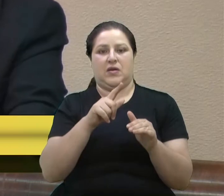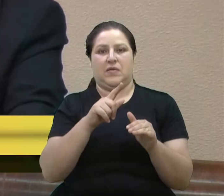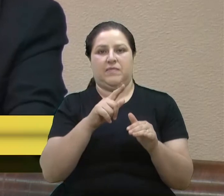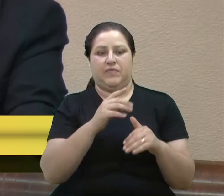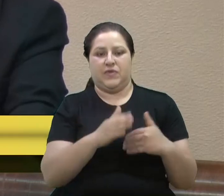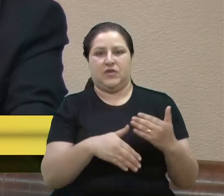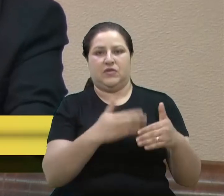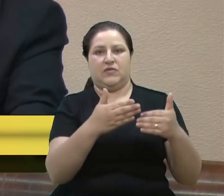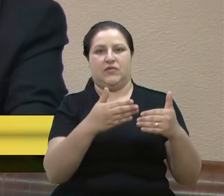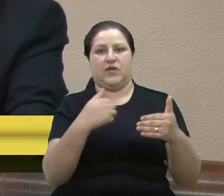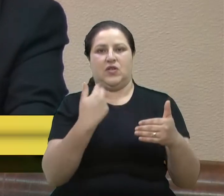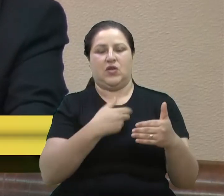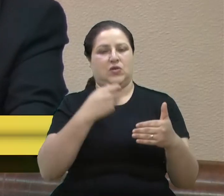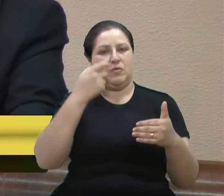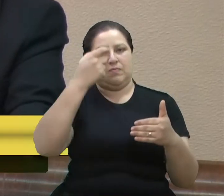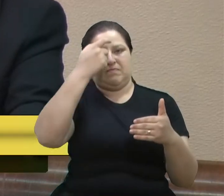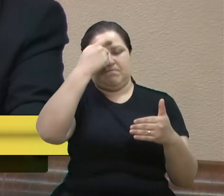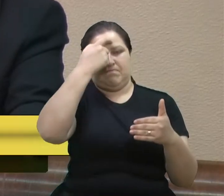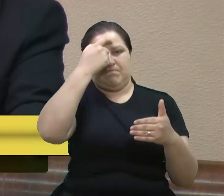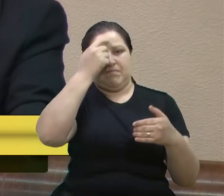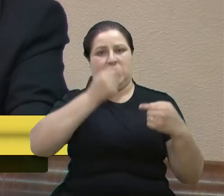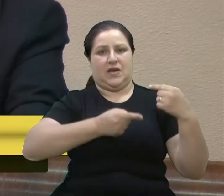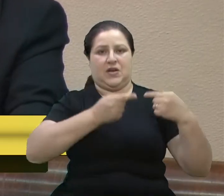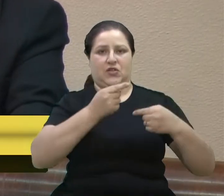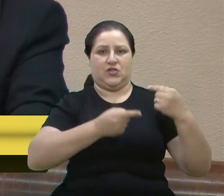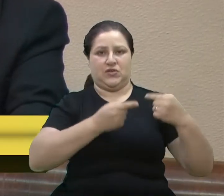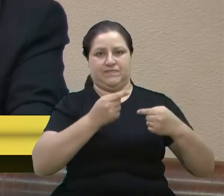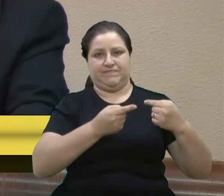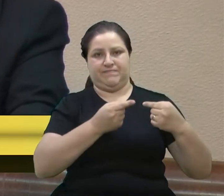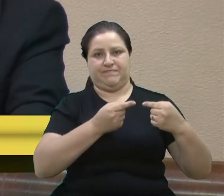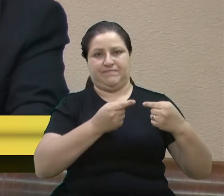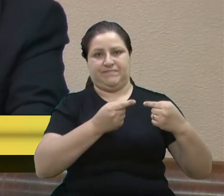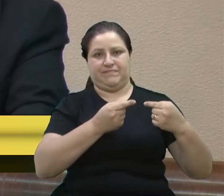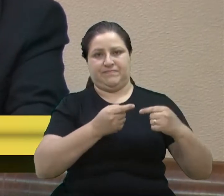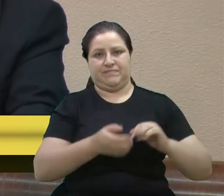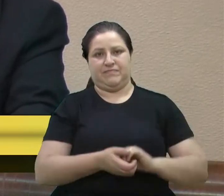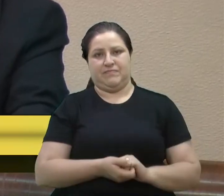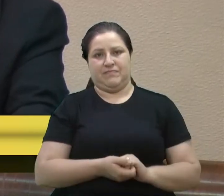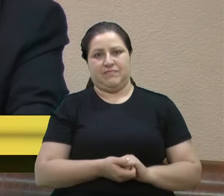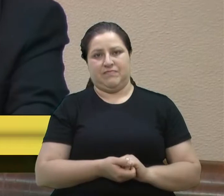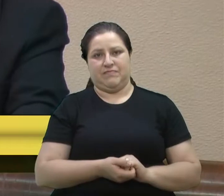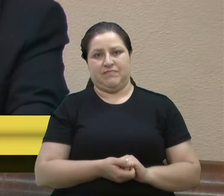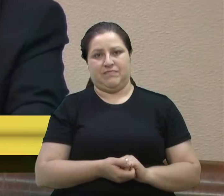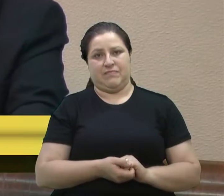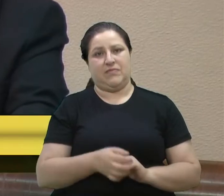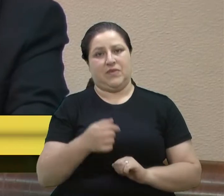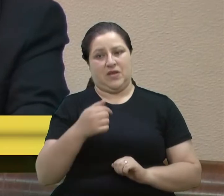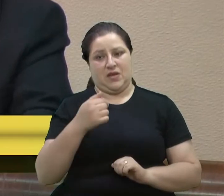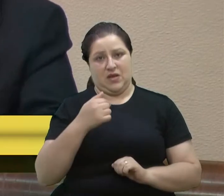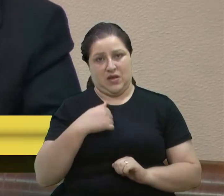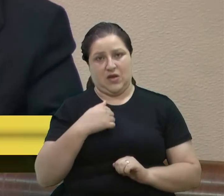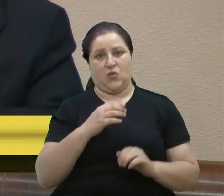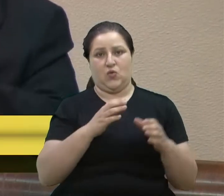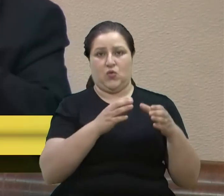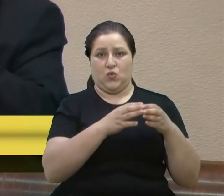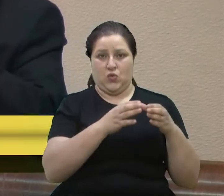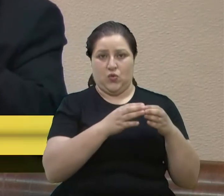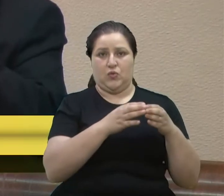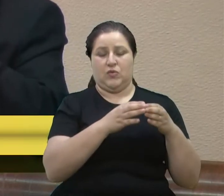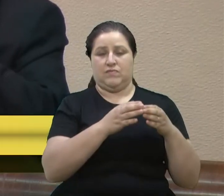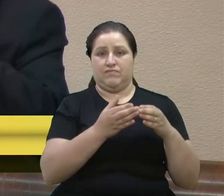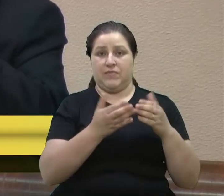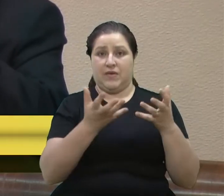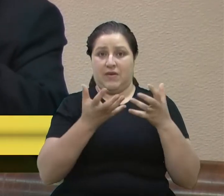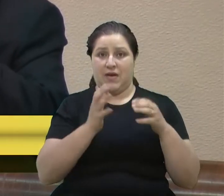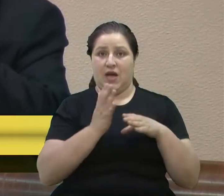o nosso senso crítico e com isso esperamos colaborar com toda a sociedade, com o poder público